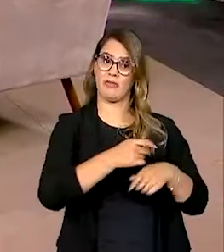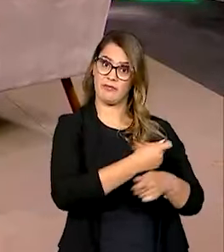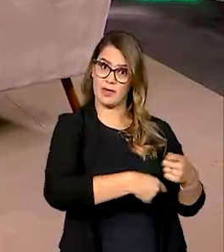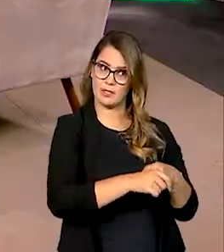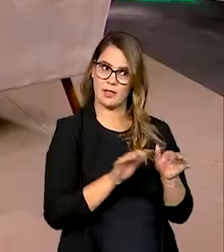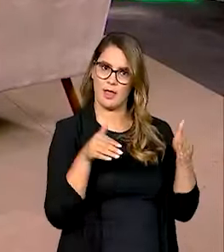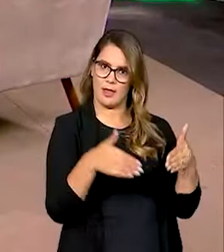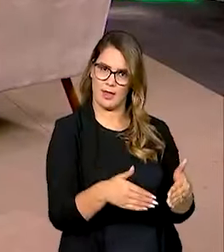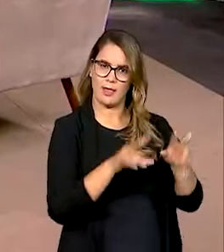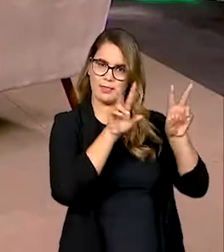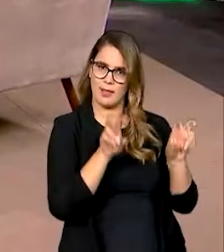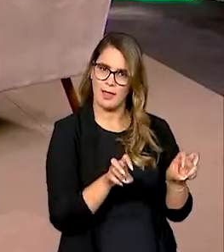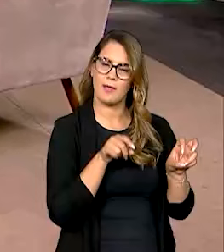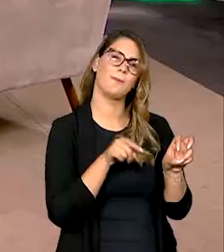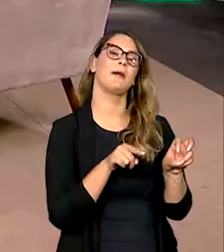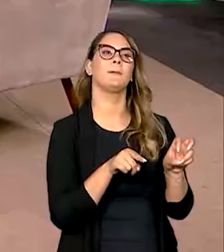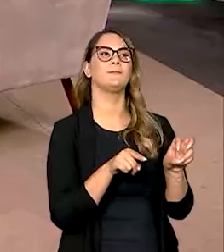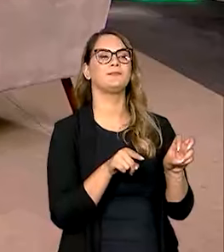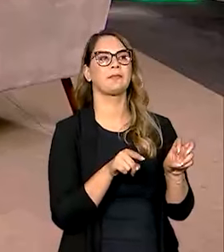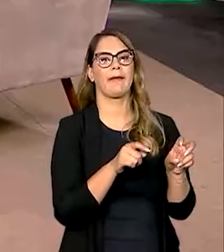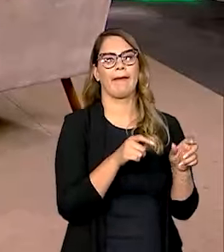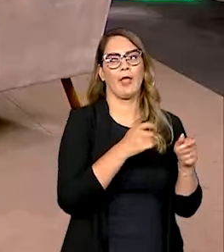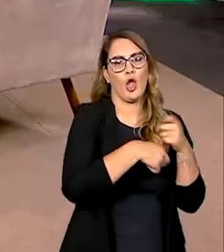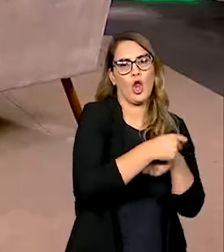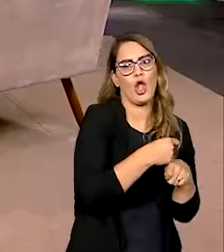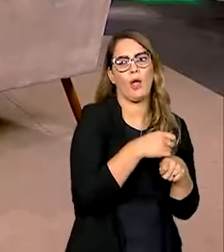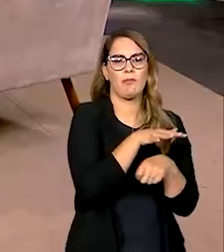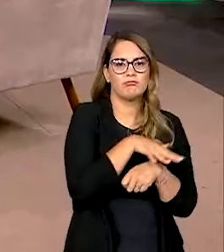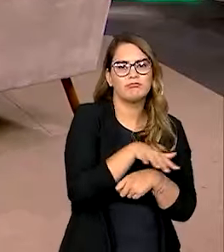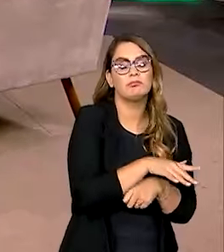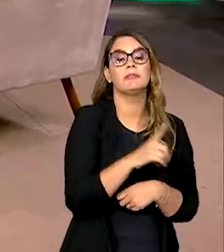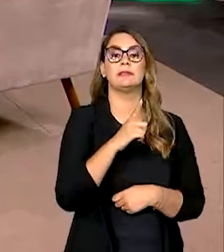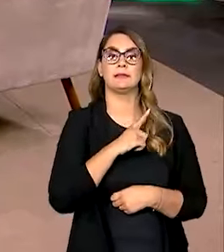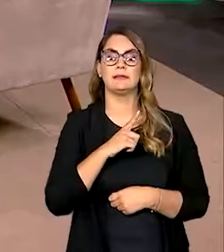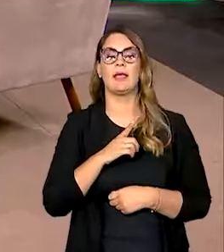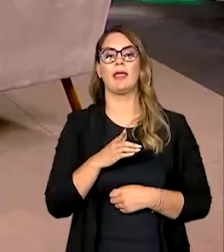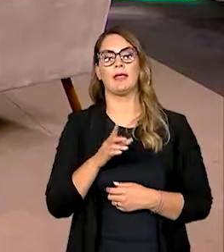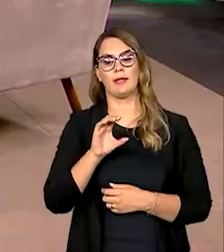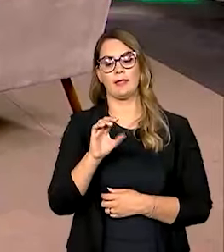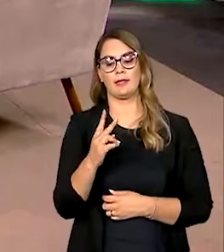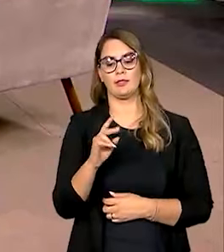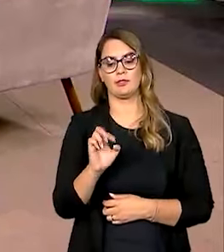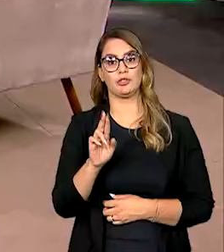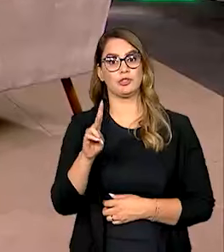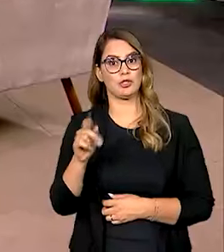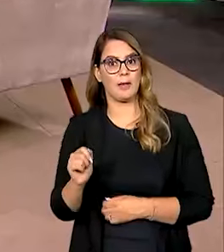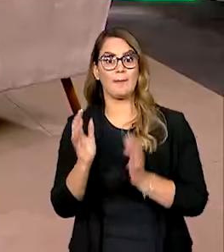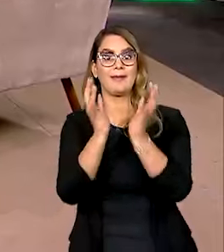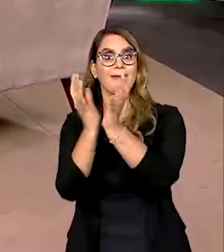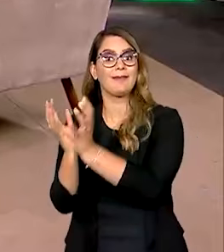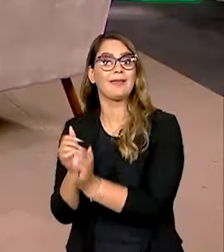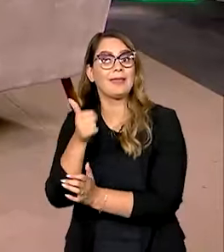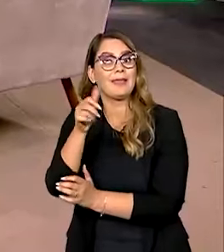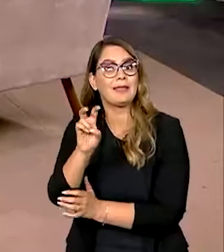que trata mais de temas macroeconômicos e financeiros, nós temos na trilha de Sherpas 15 grupos que